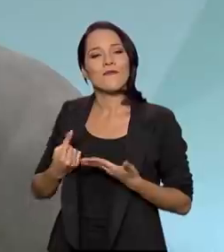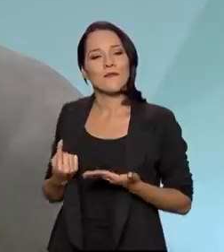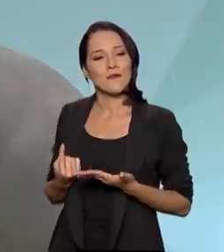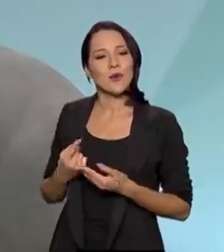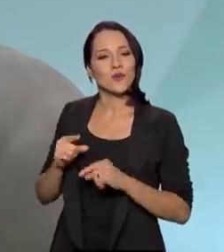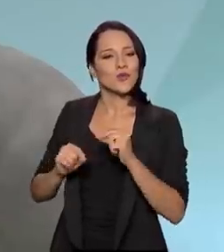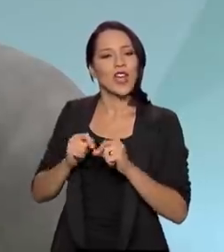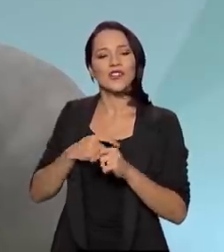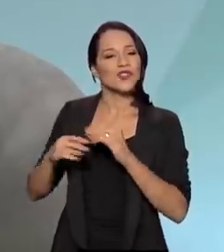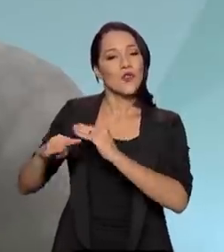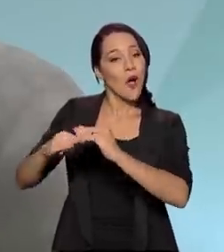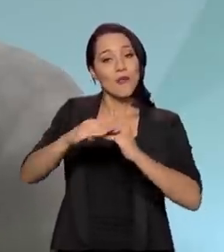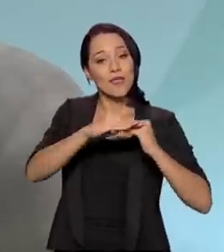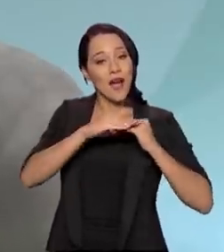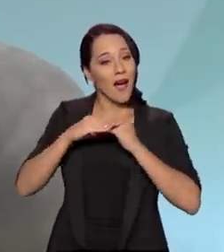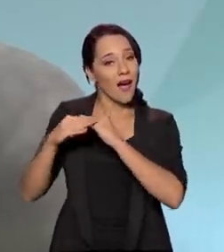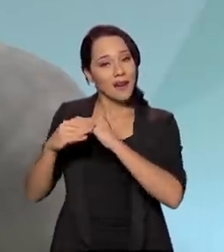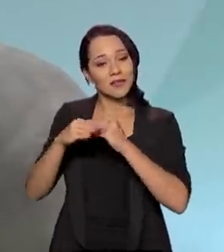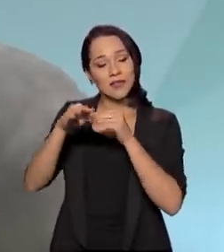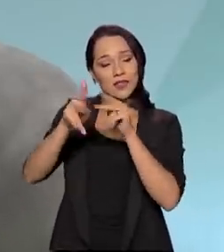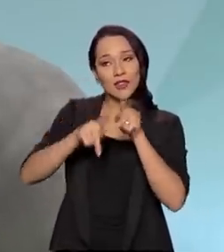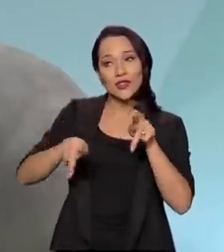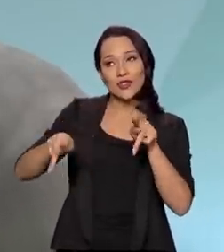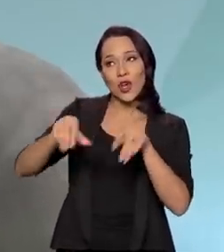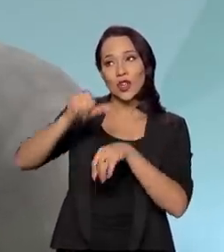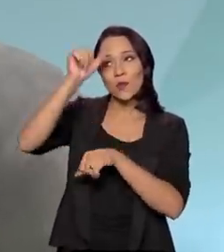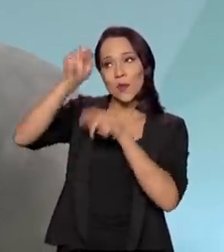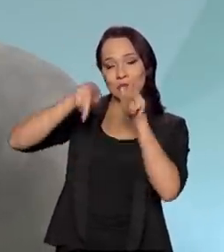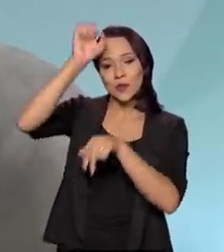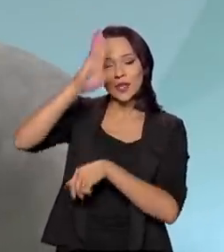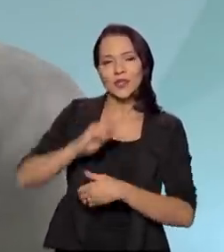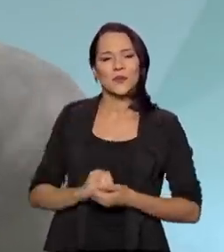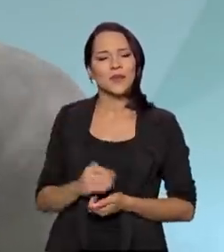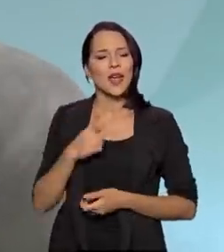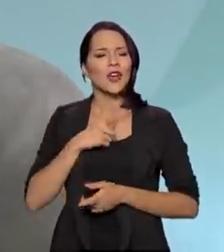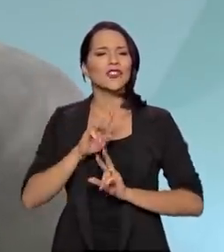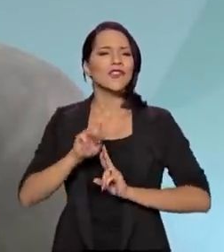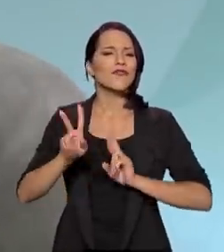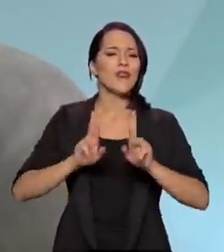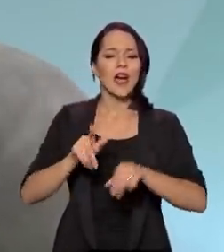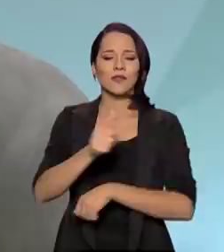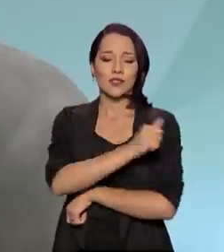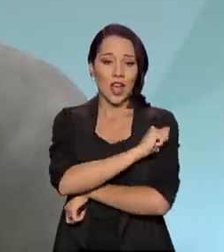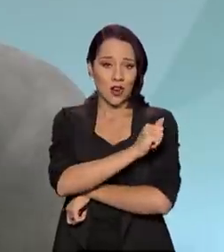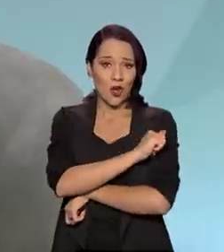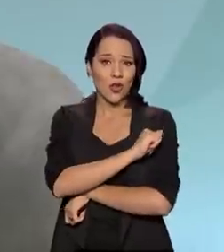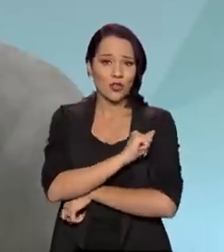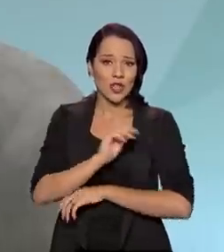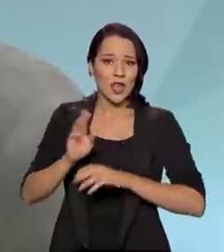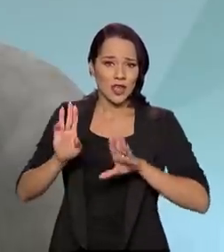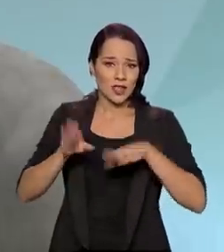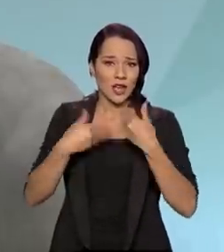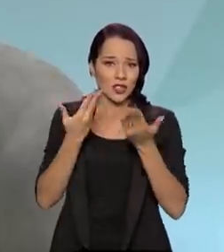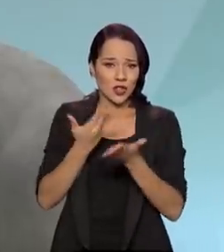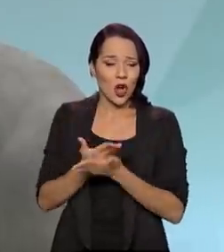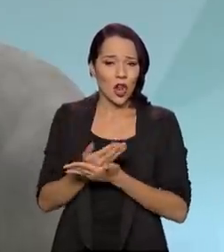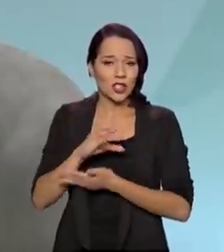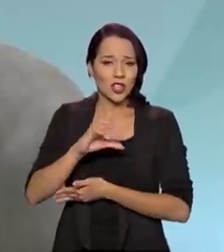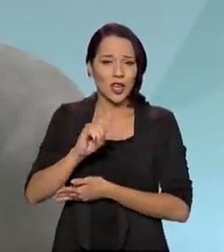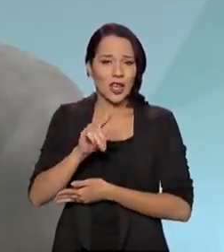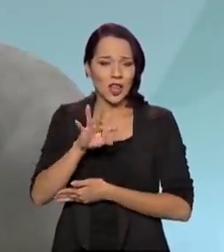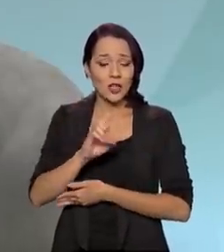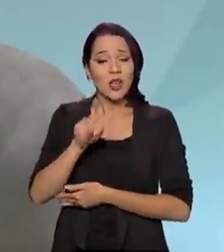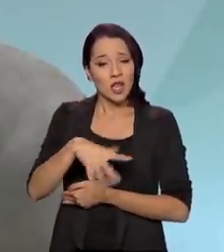igualdade entre os brasileiros. Eu tinha vários alunos da Escola Preparatória de Cadetes,